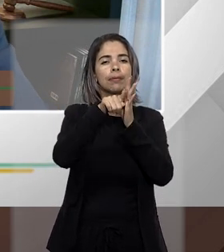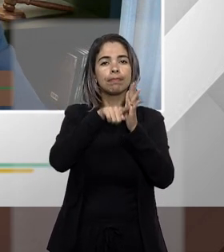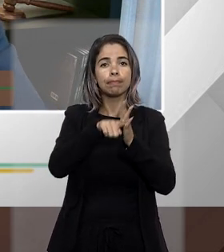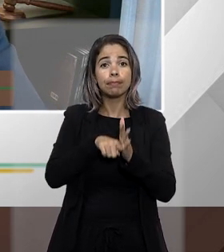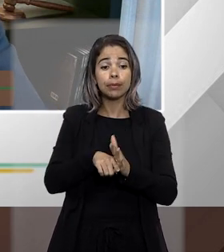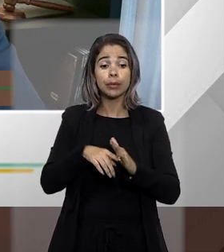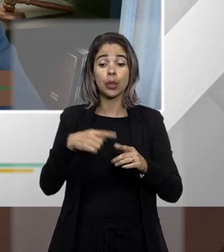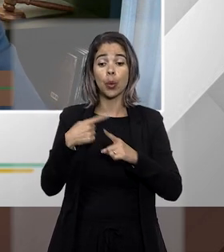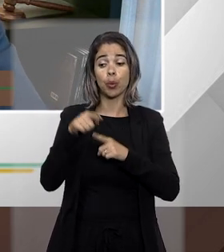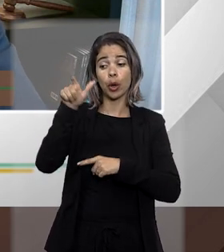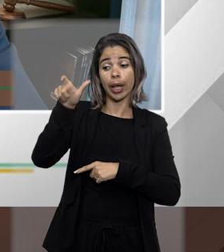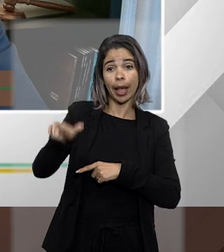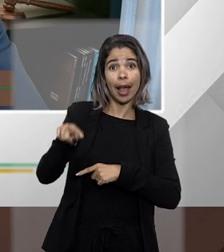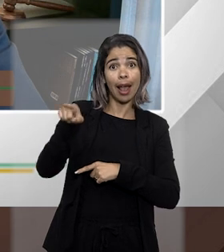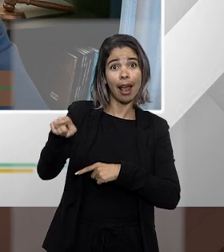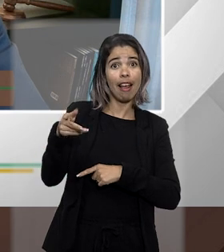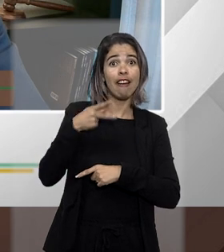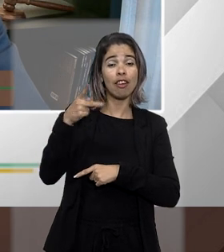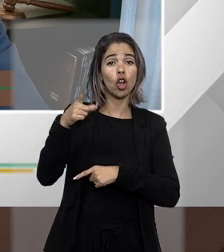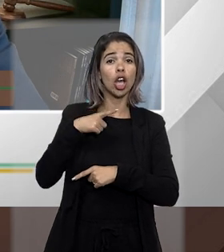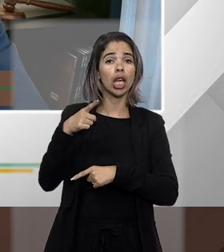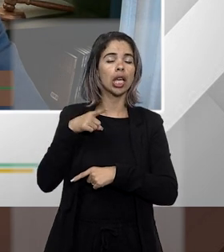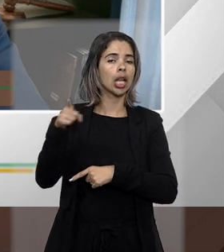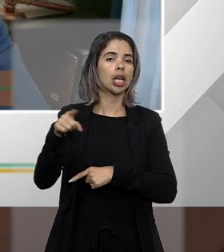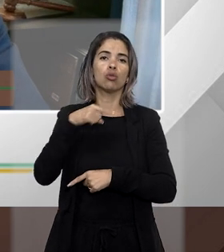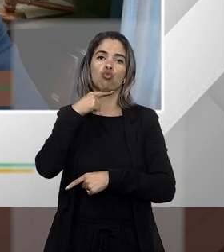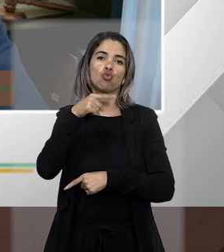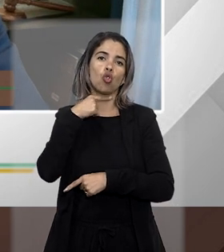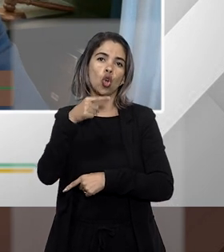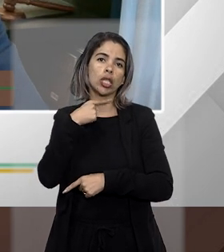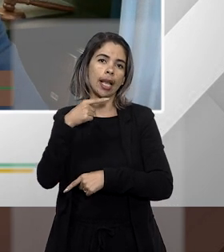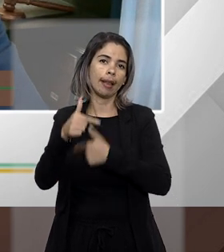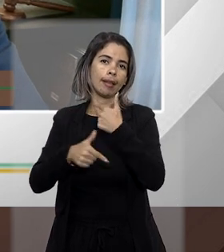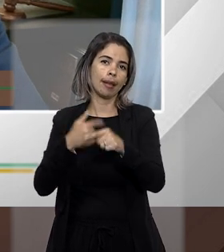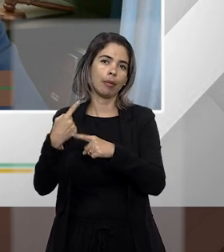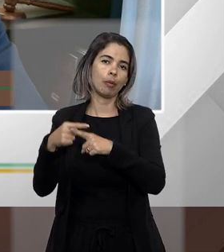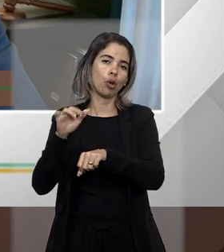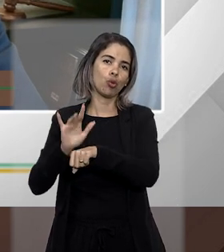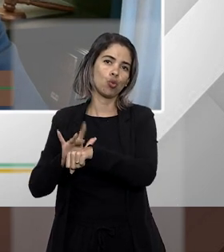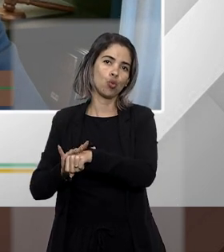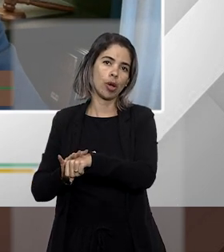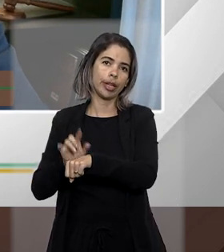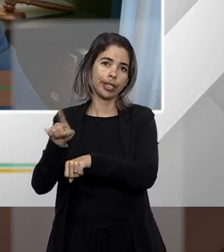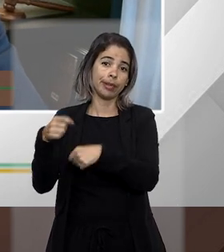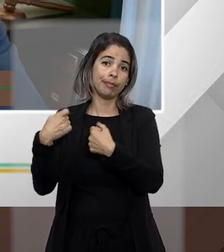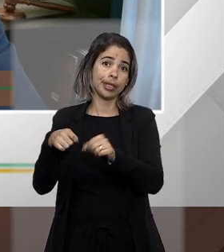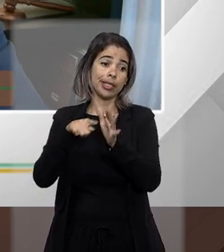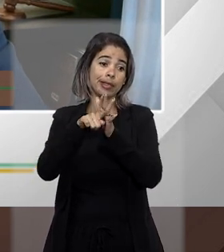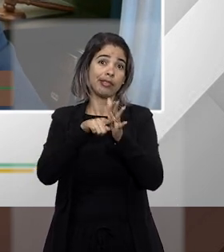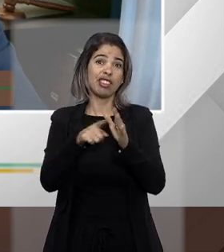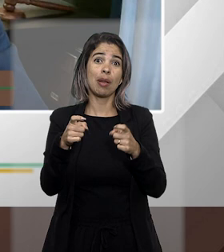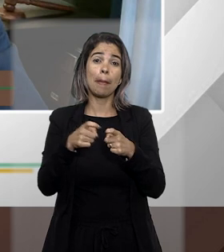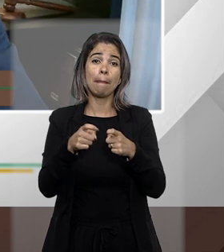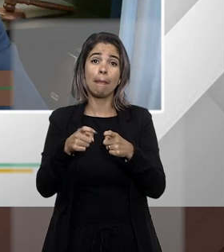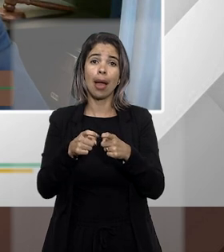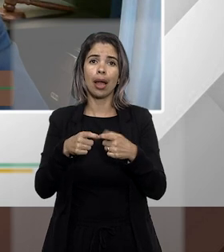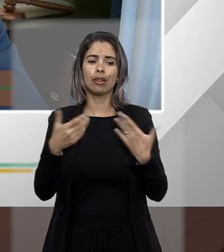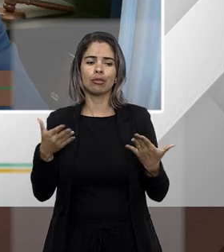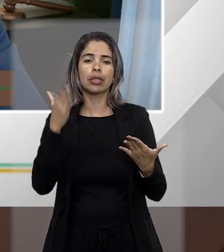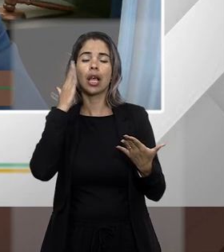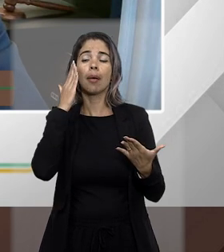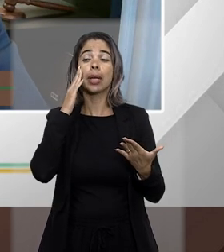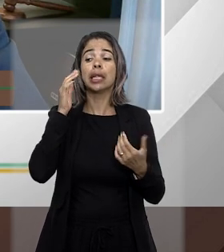tem uma incapacidade uma doença e aí vou precisar fazer uma perícia com o médico no processo para dizer se ela tem ou não essa doença